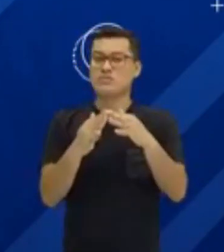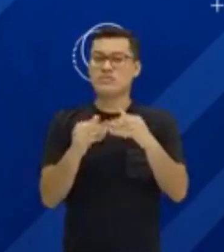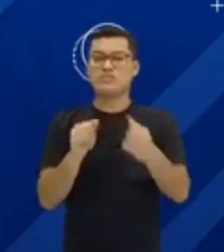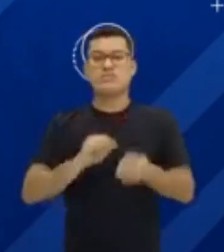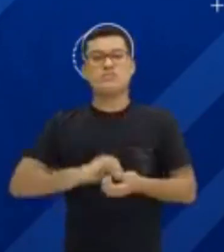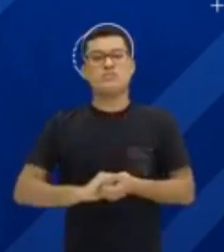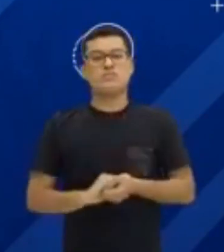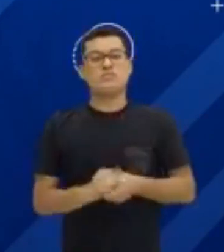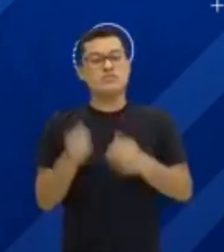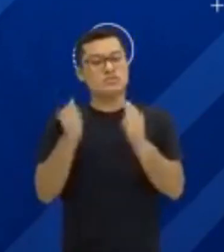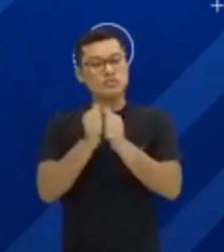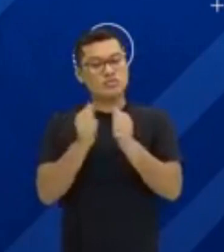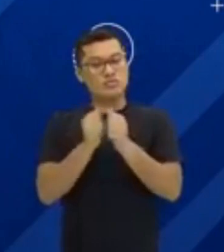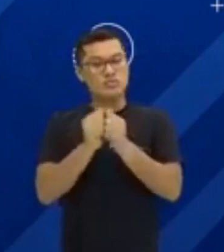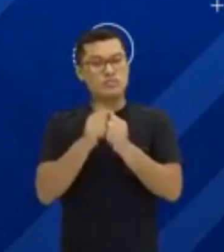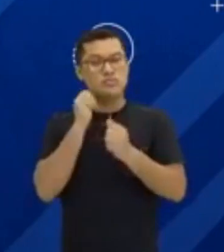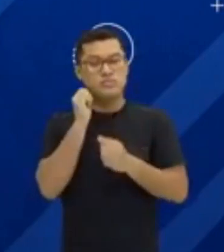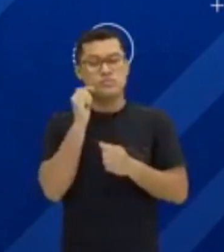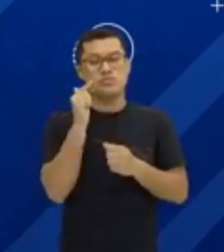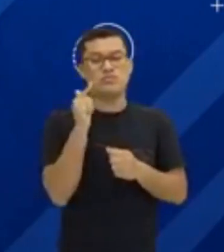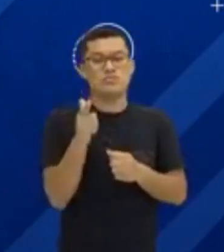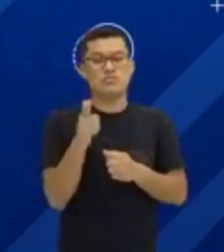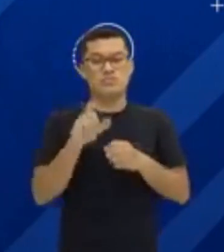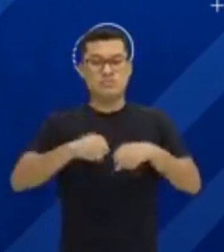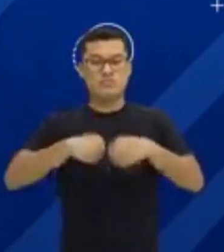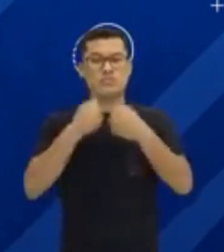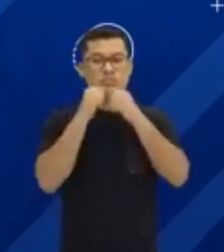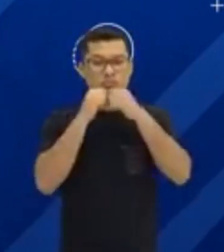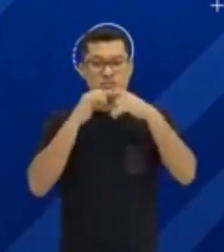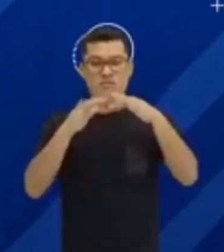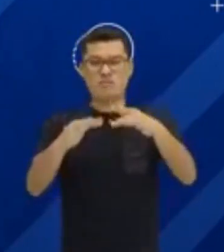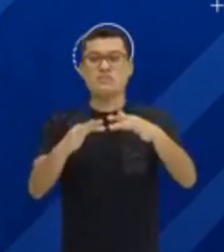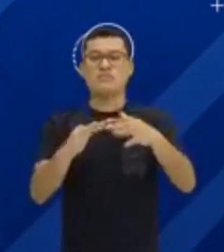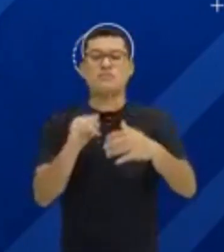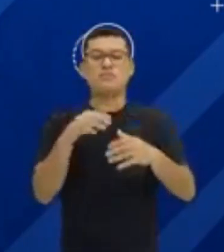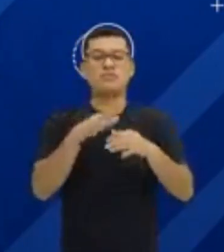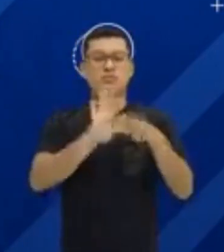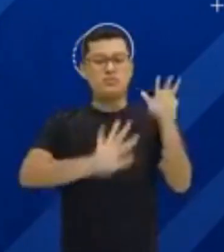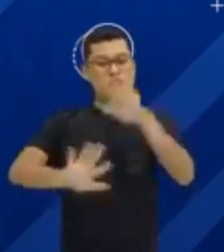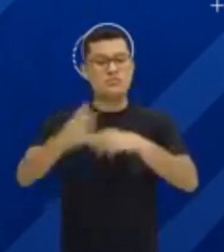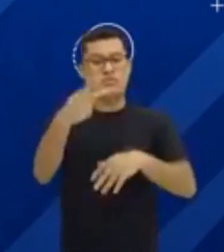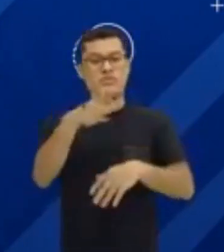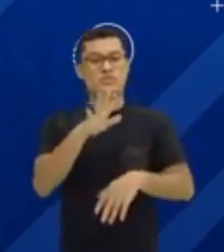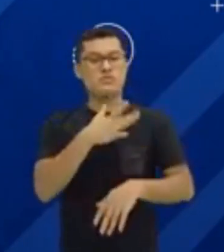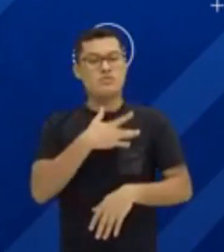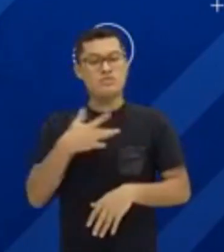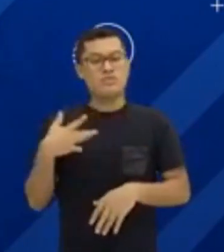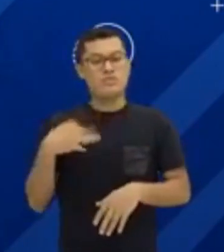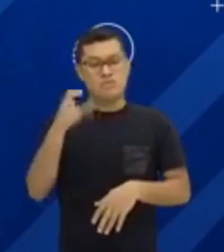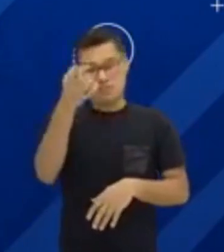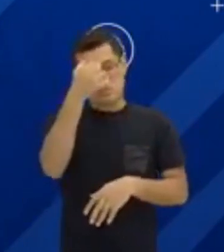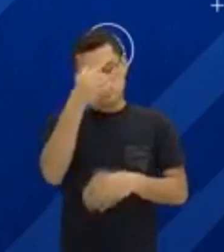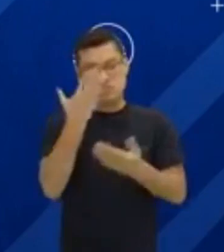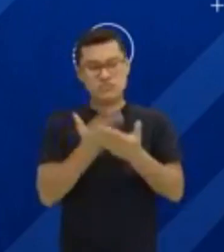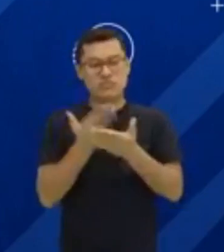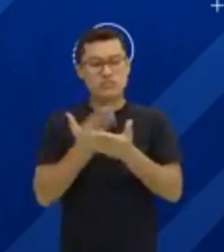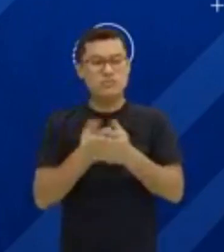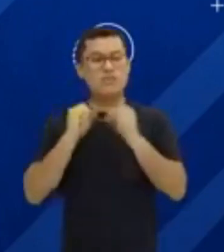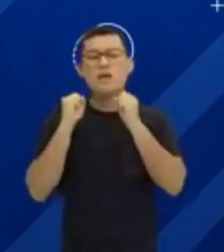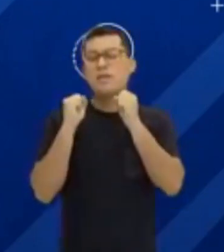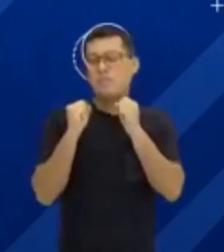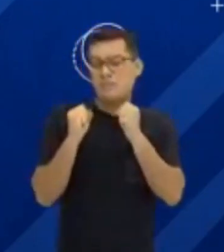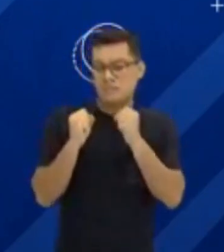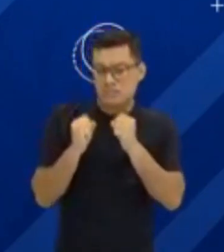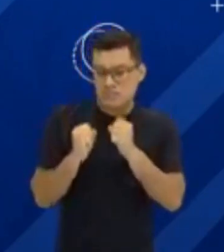Juntos, iremos superar essa pandemia. Cuide da sua saúde mental também. Estudar pode ser uma